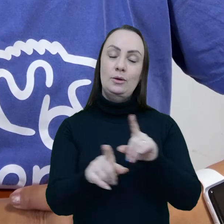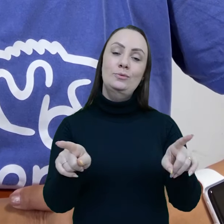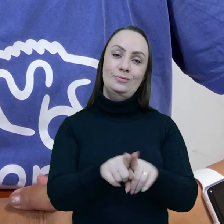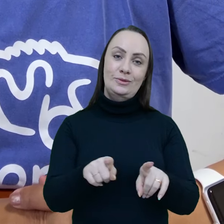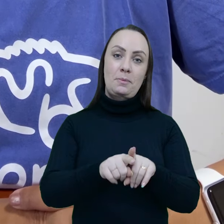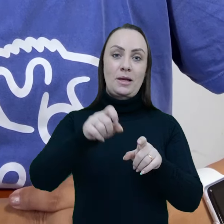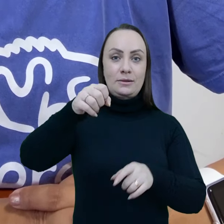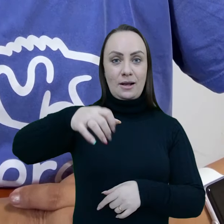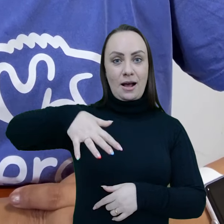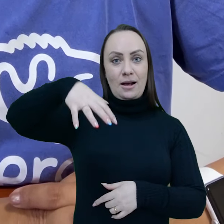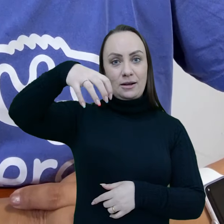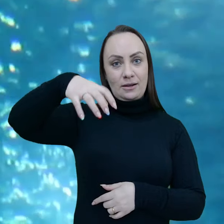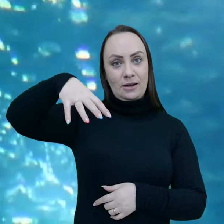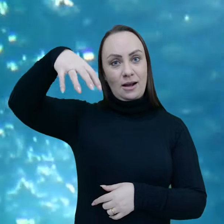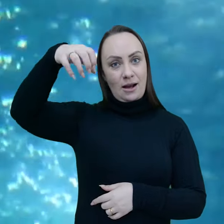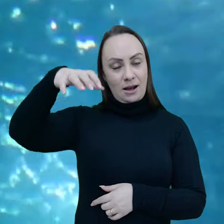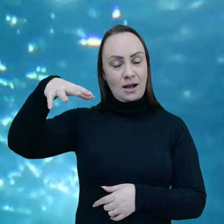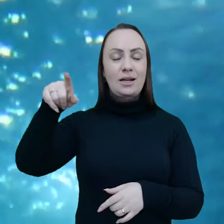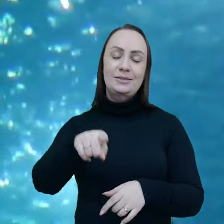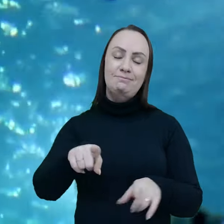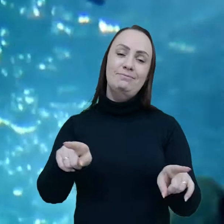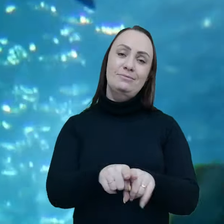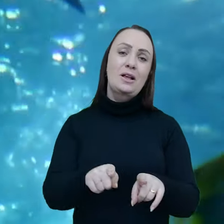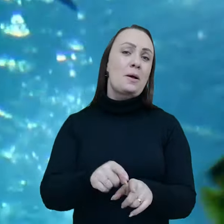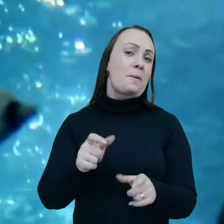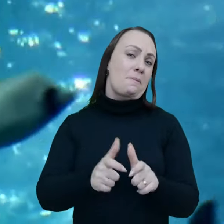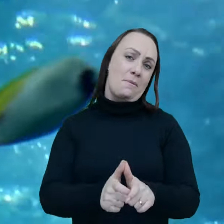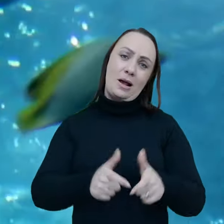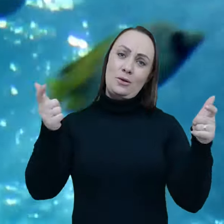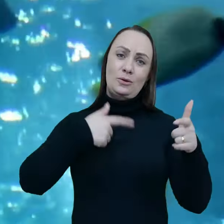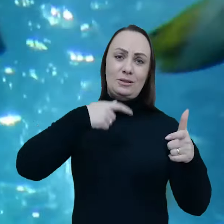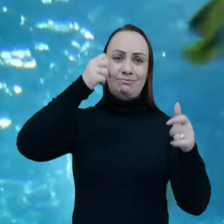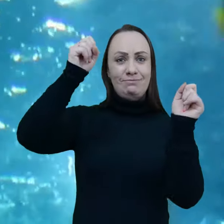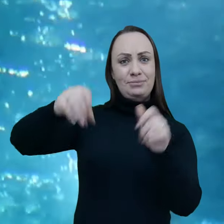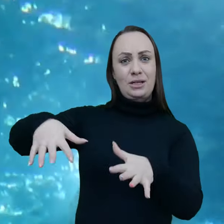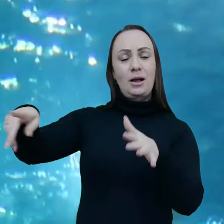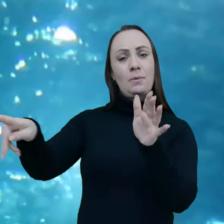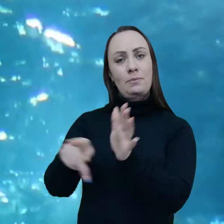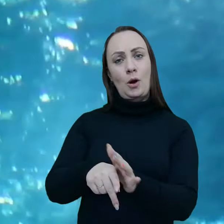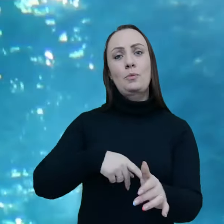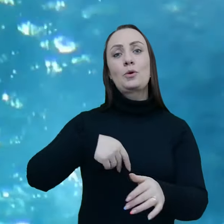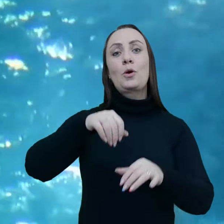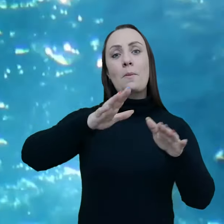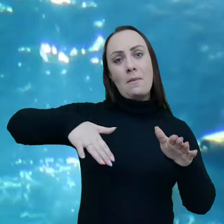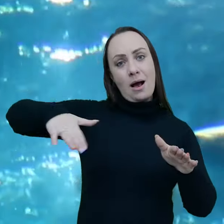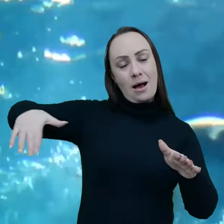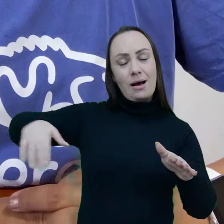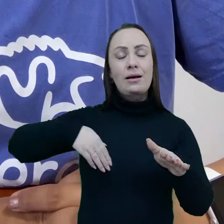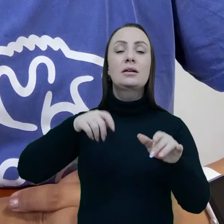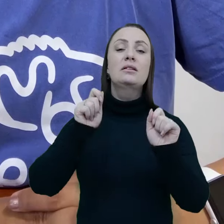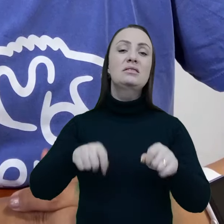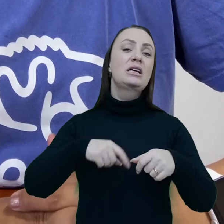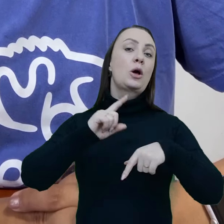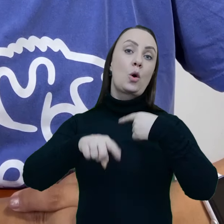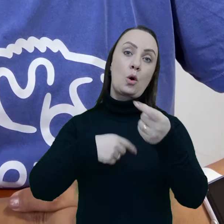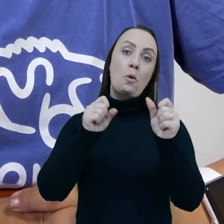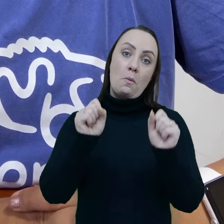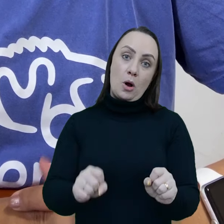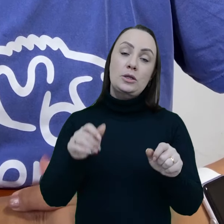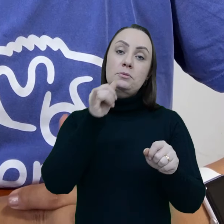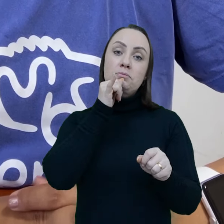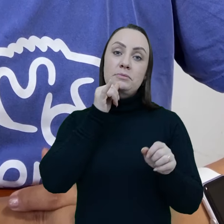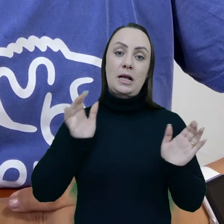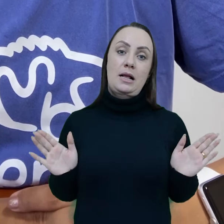muito grande também de tubarões e arraias, que em grande parte são totalmente descartados ao mar ou tem as suas nadadeiras